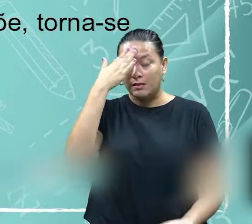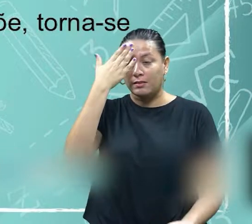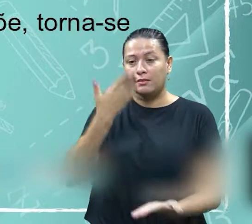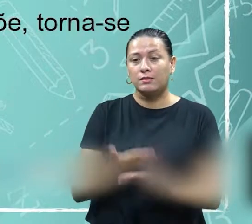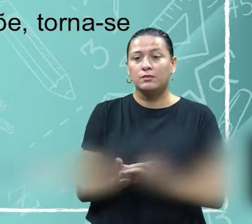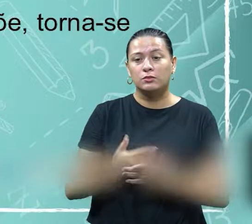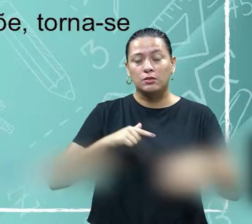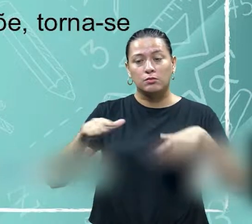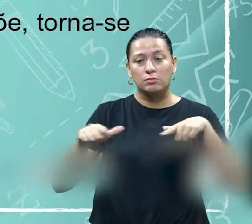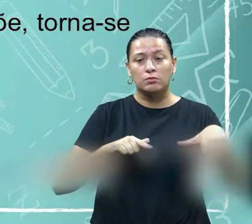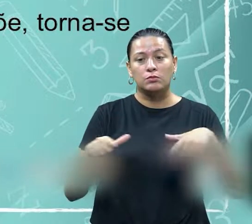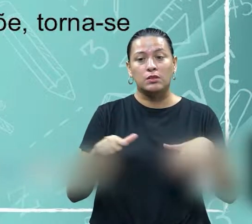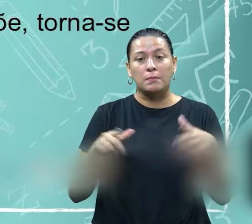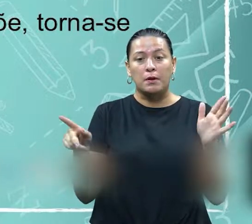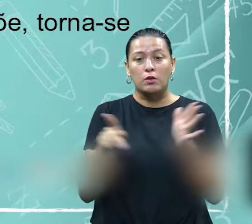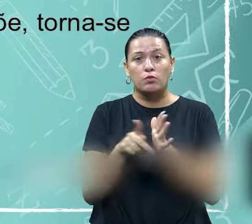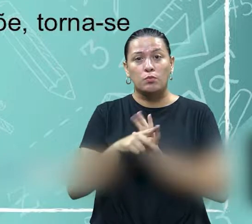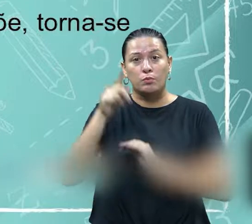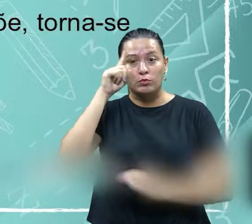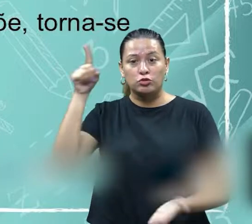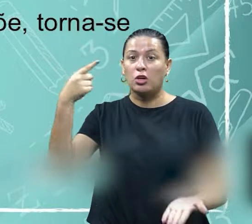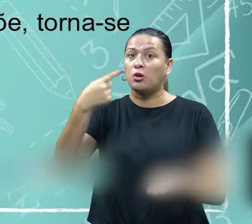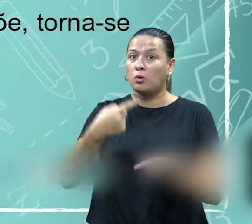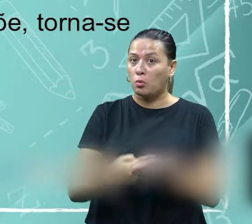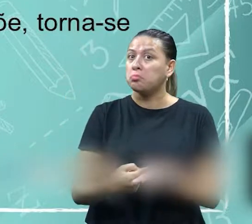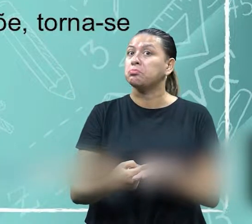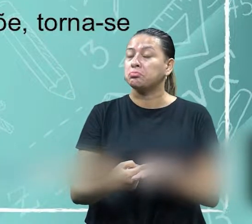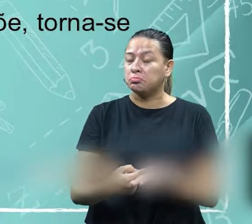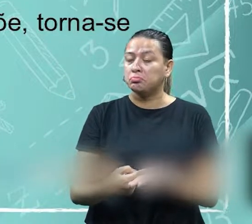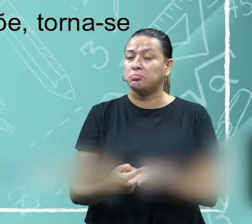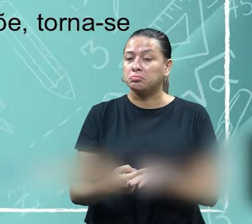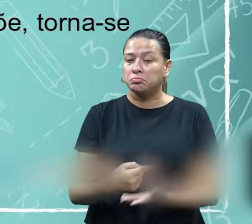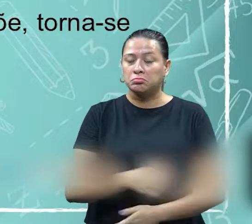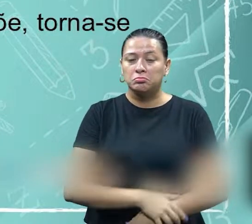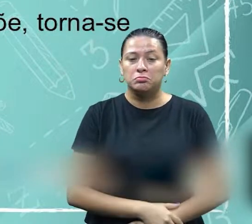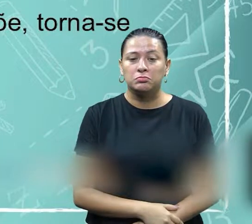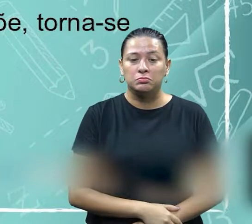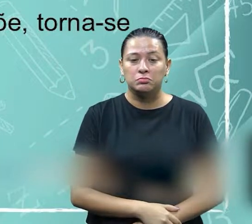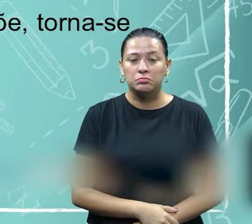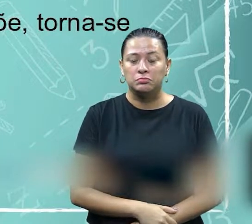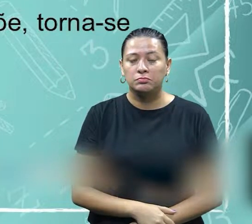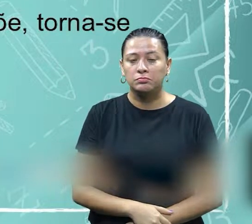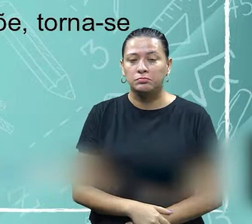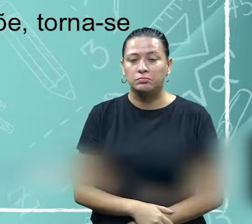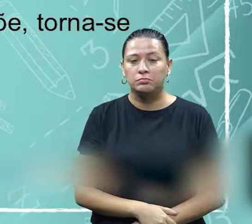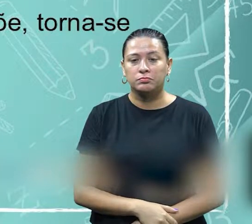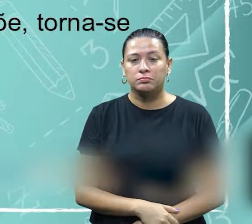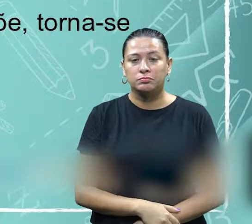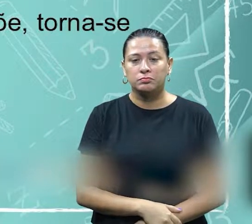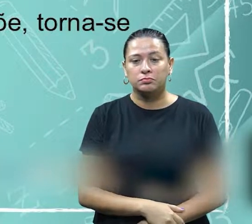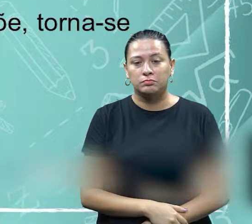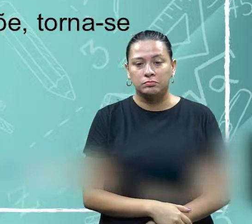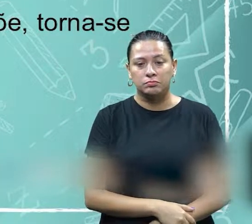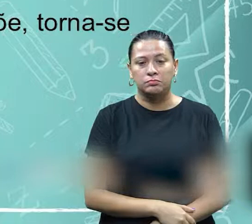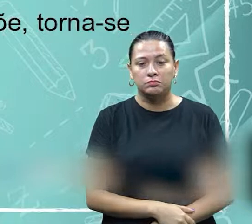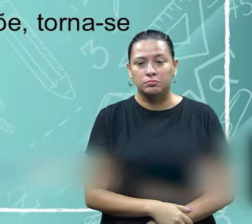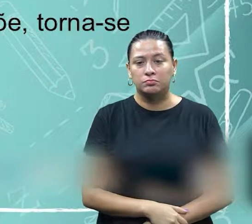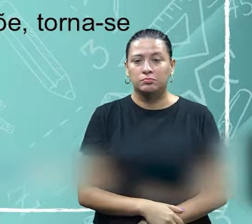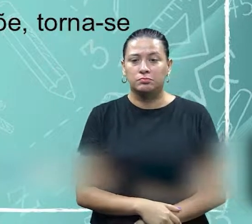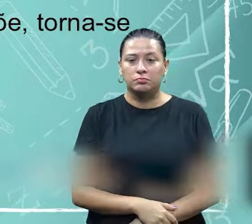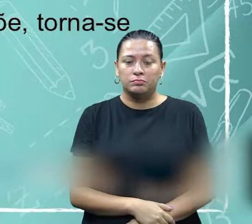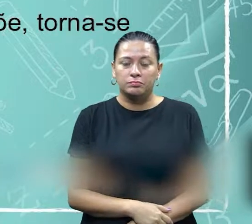trabalho feito e entregue no prazo combinado. Veja só como esse estilo de